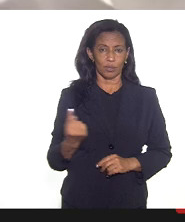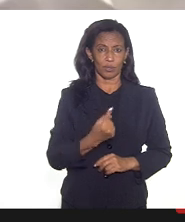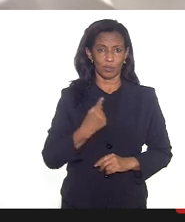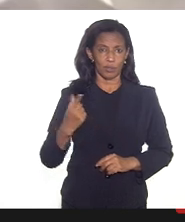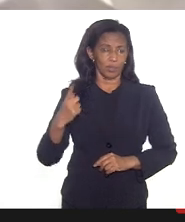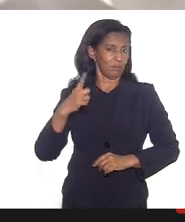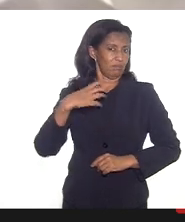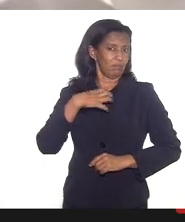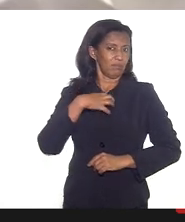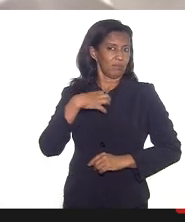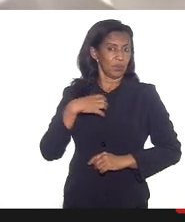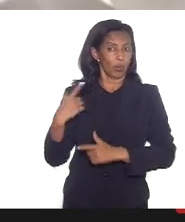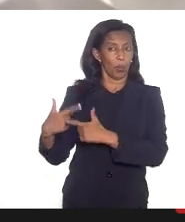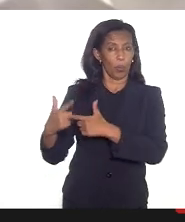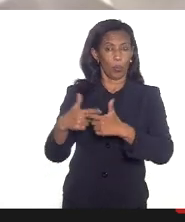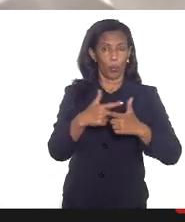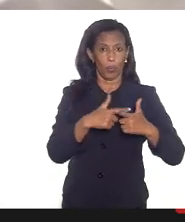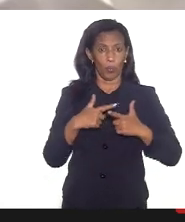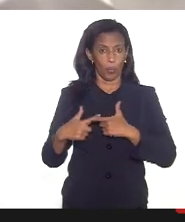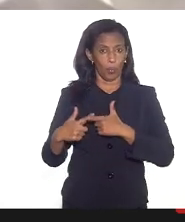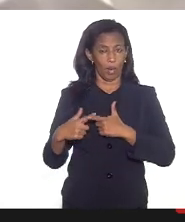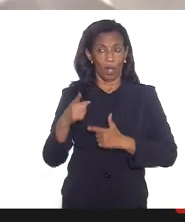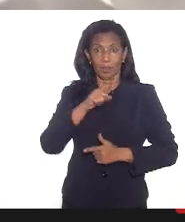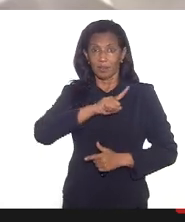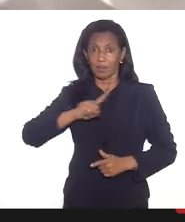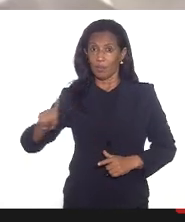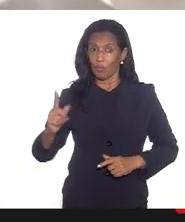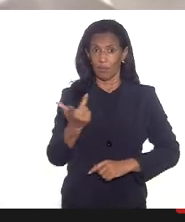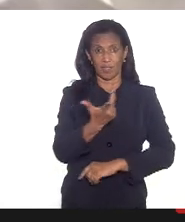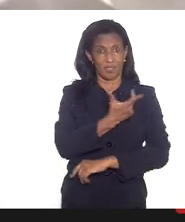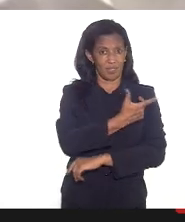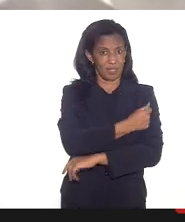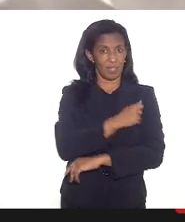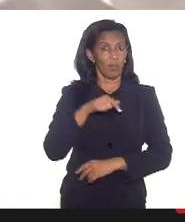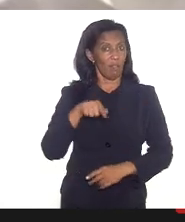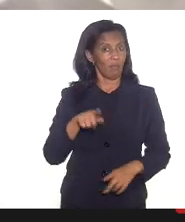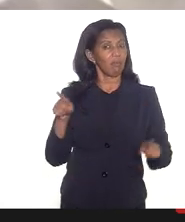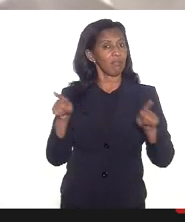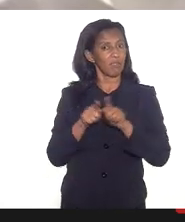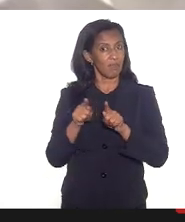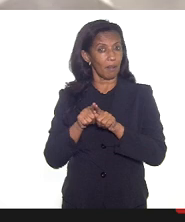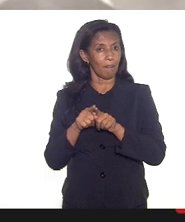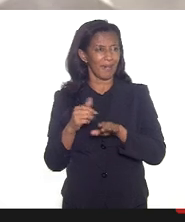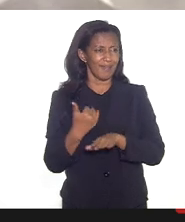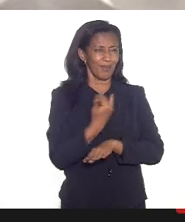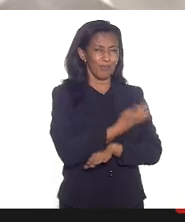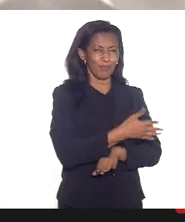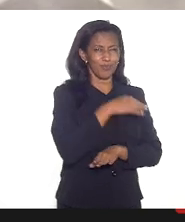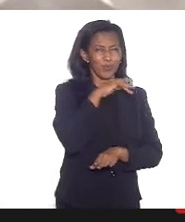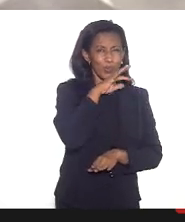uma situação de que a não vacinação e esse também é um lado cruel dessa